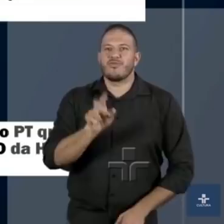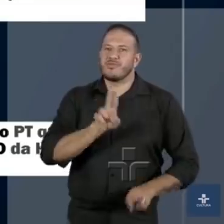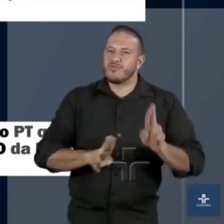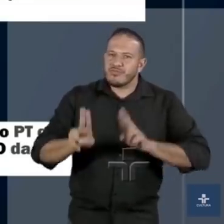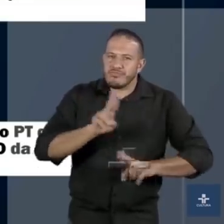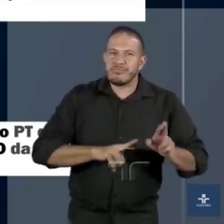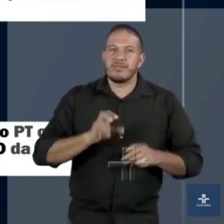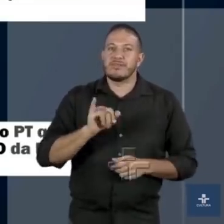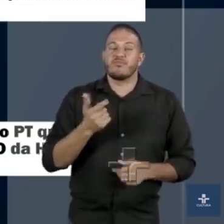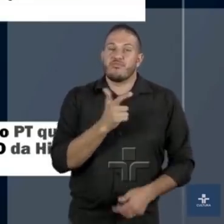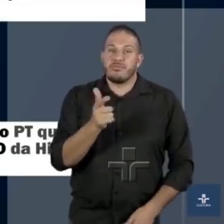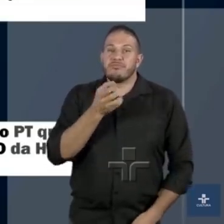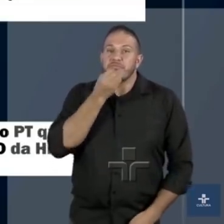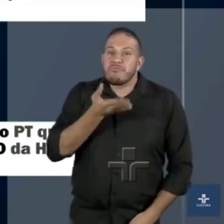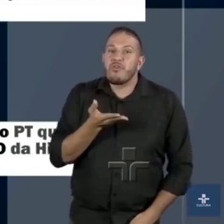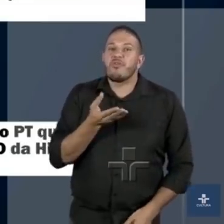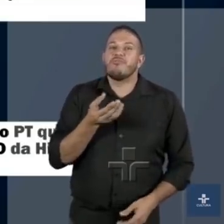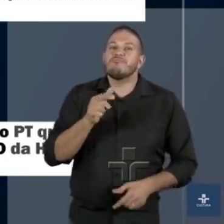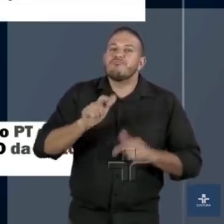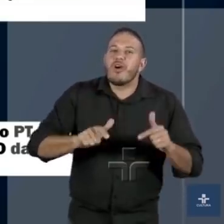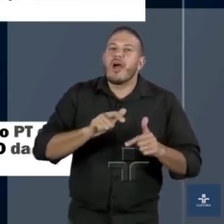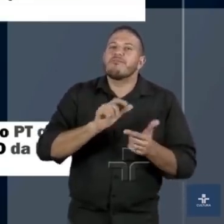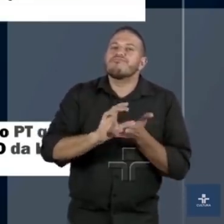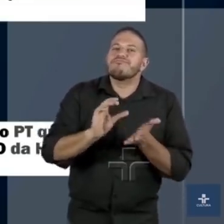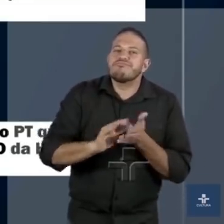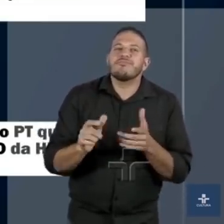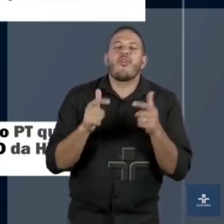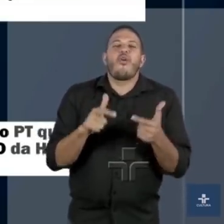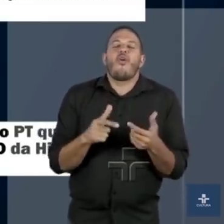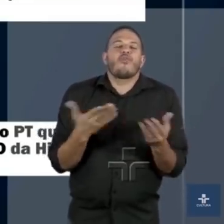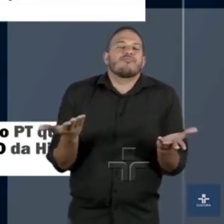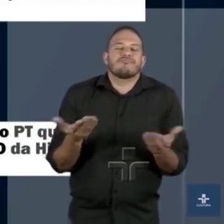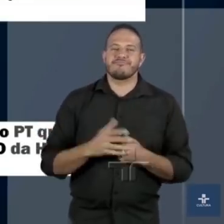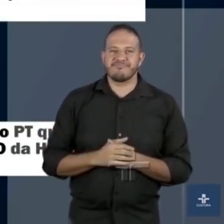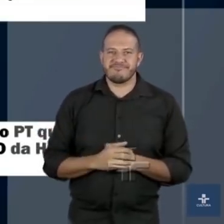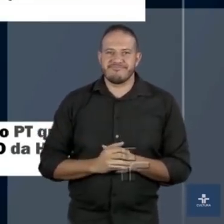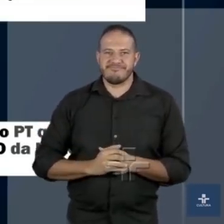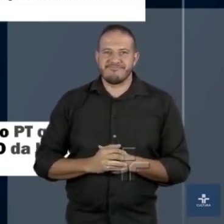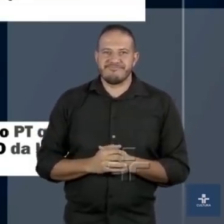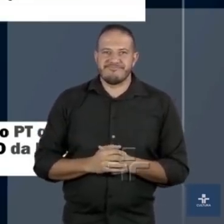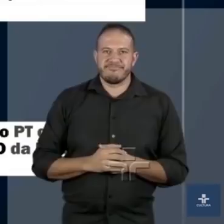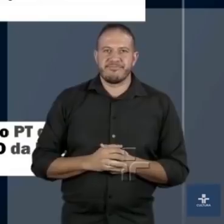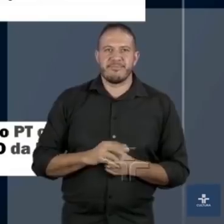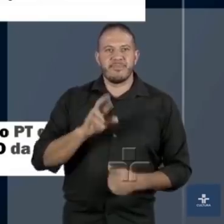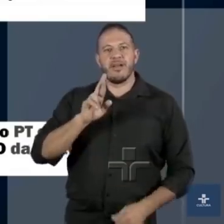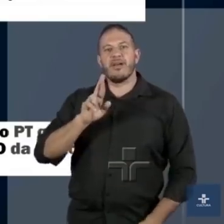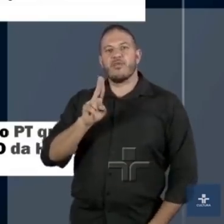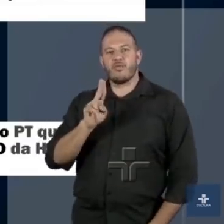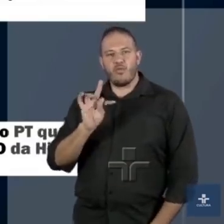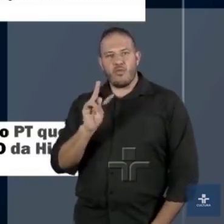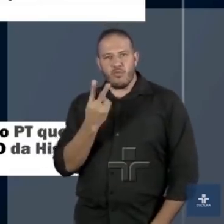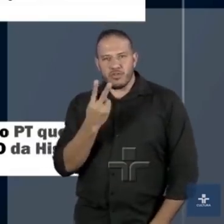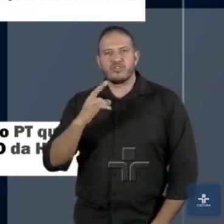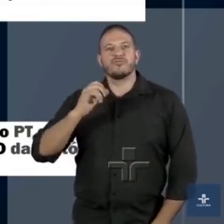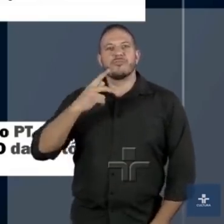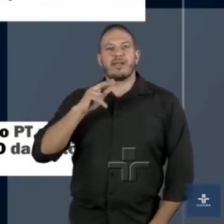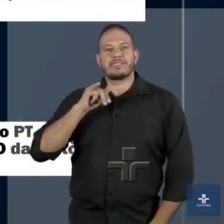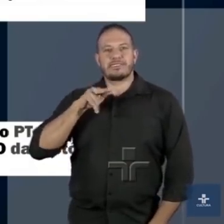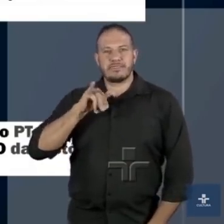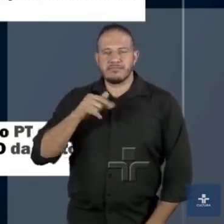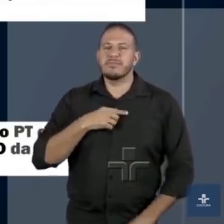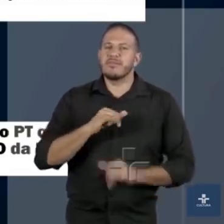Se não é um bom lugar para se investir, onde é então? A Ruth Passini Pagan diz,